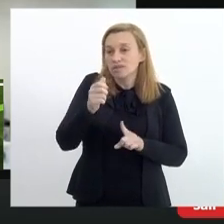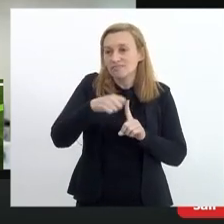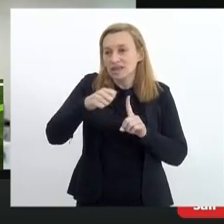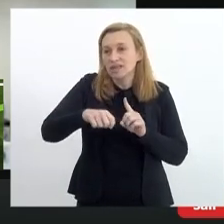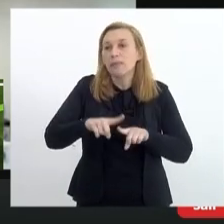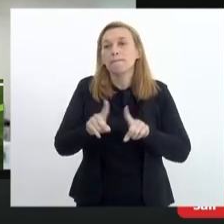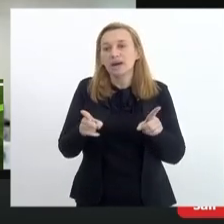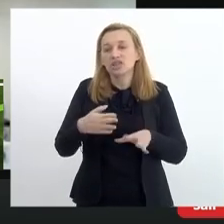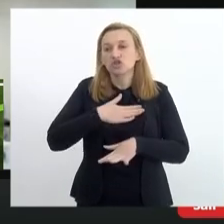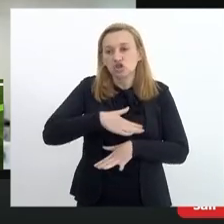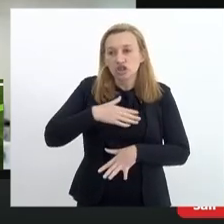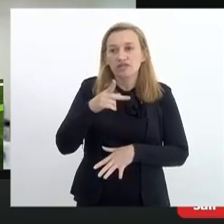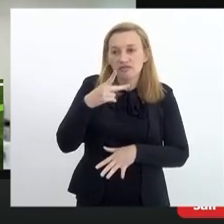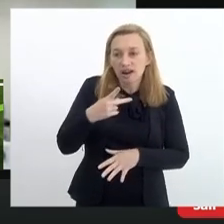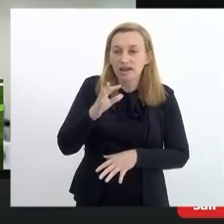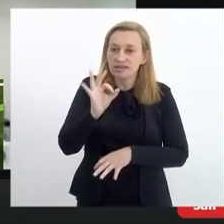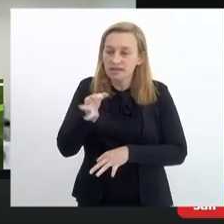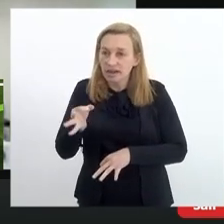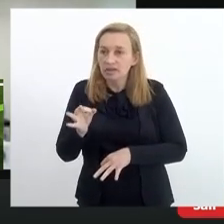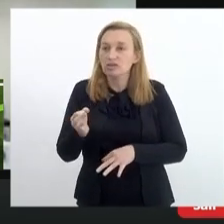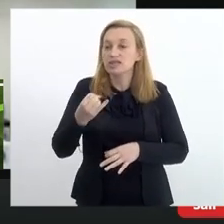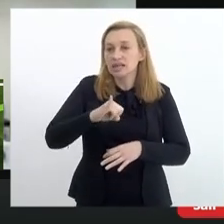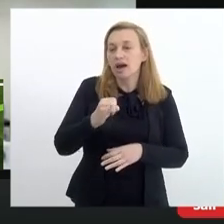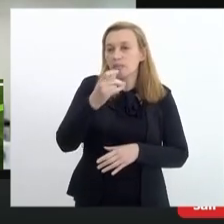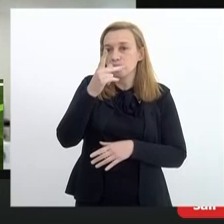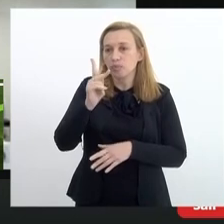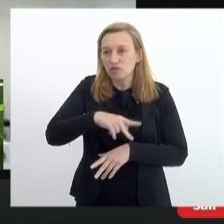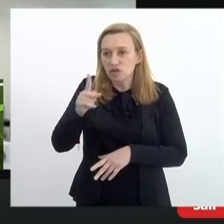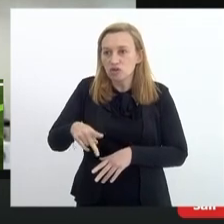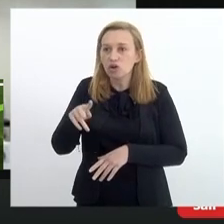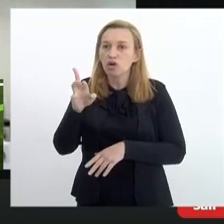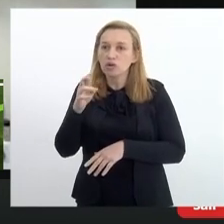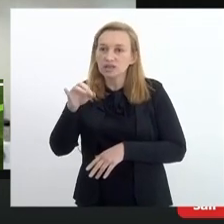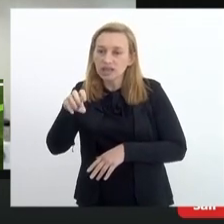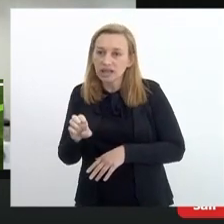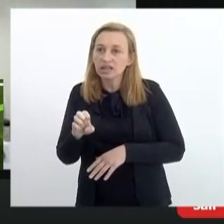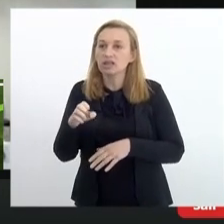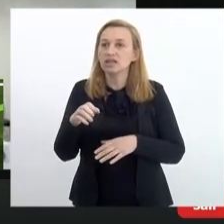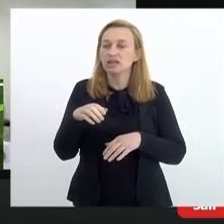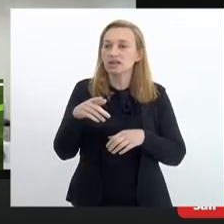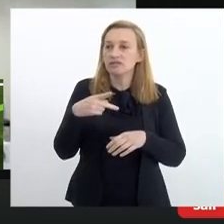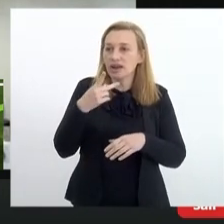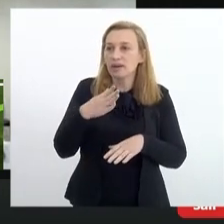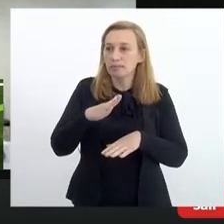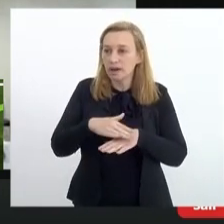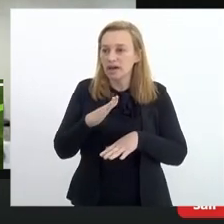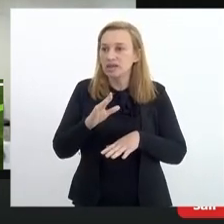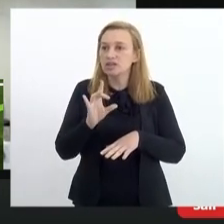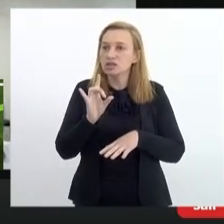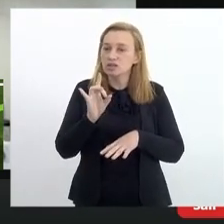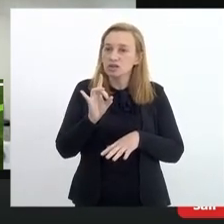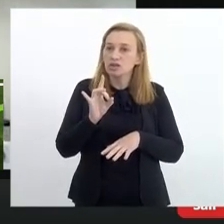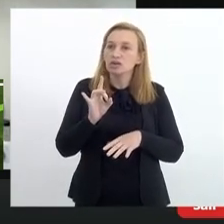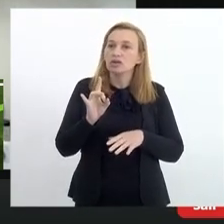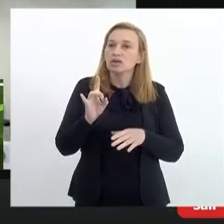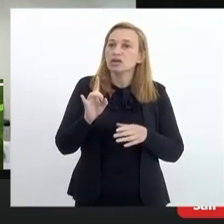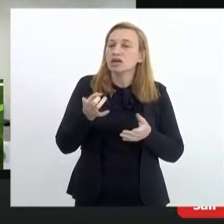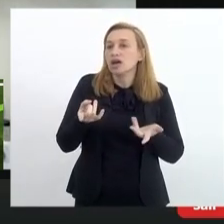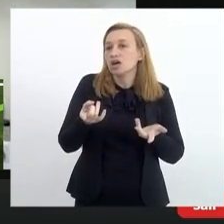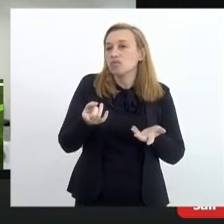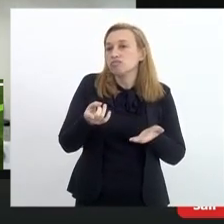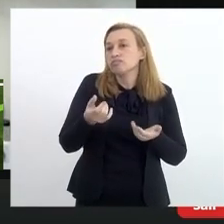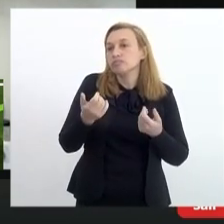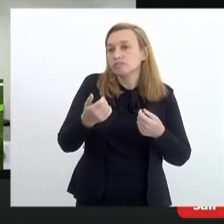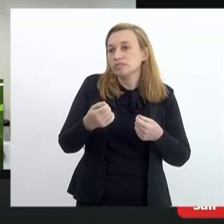mas gostaria de deixar claro e se a professora Rosilene quiser colocar mais alguma coisa, é apenas isso, é uma prestação de contas